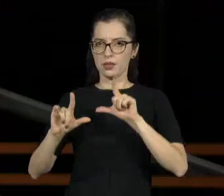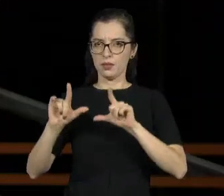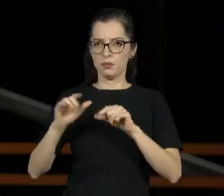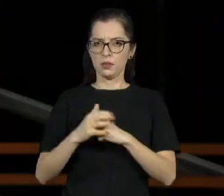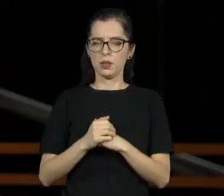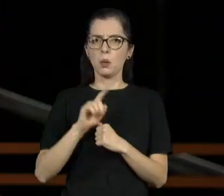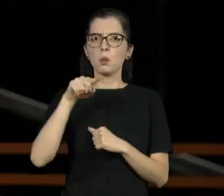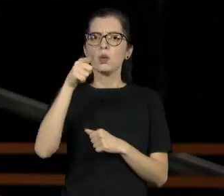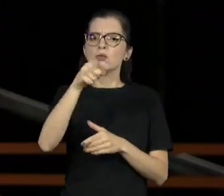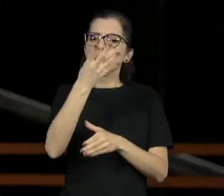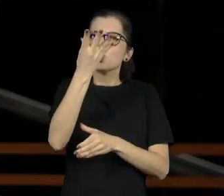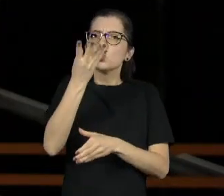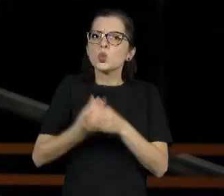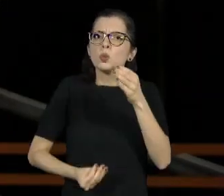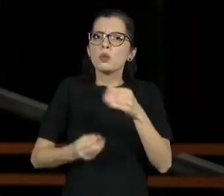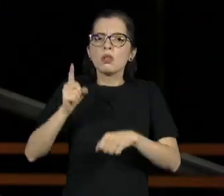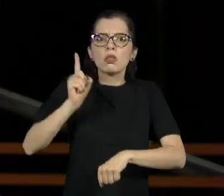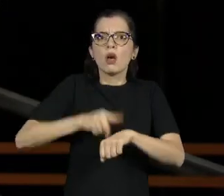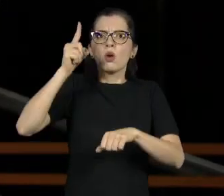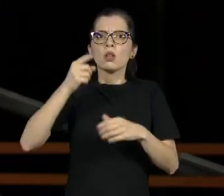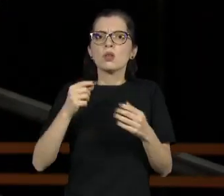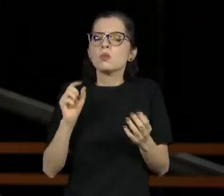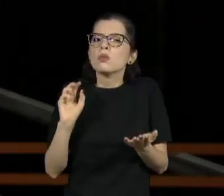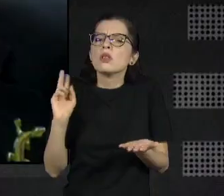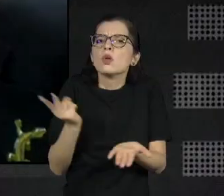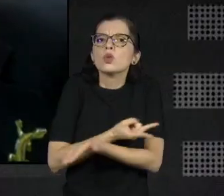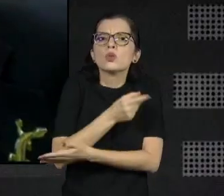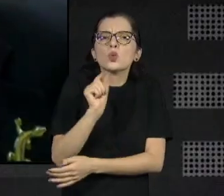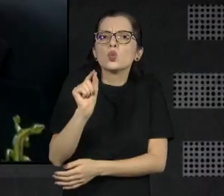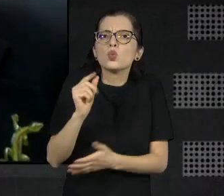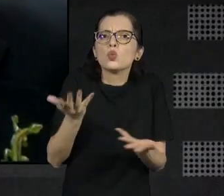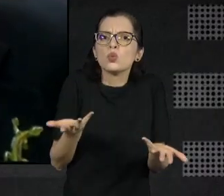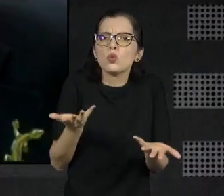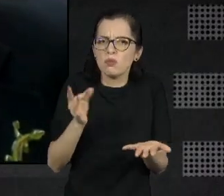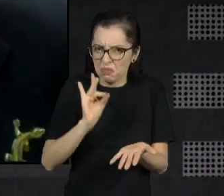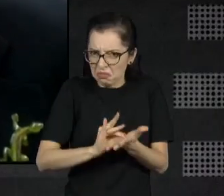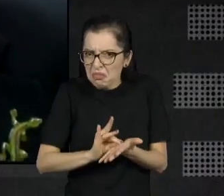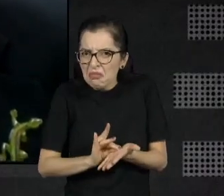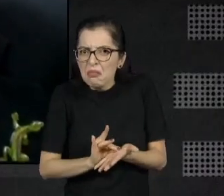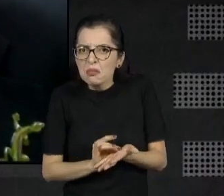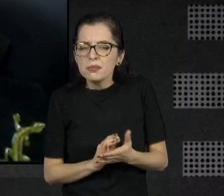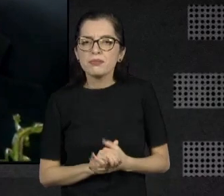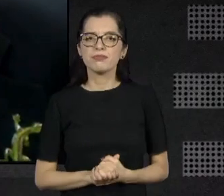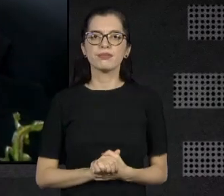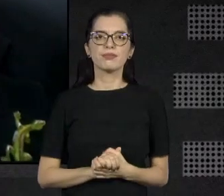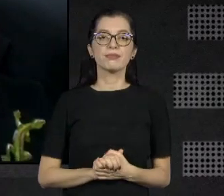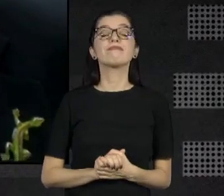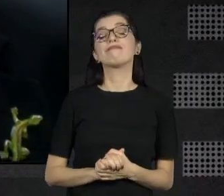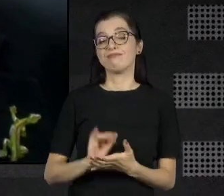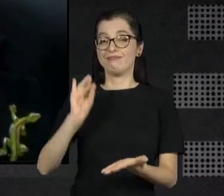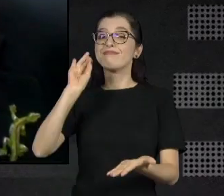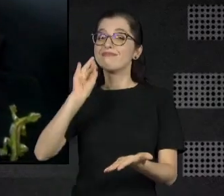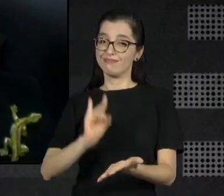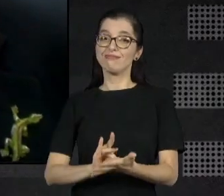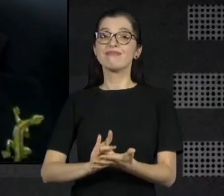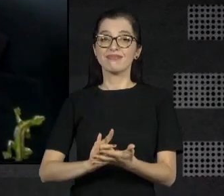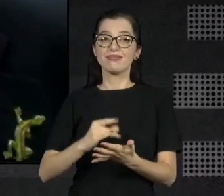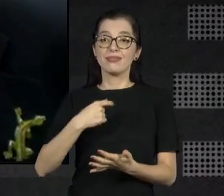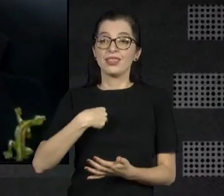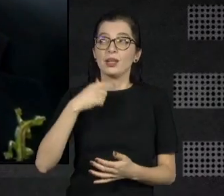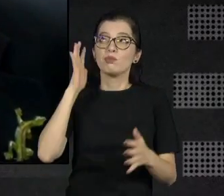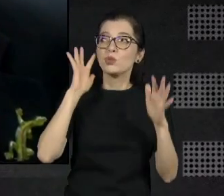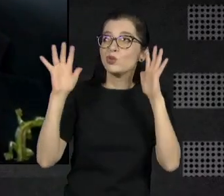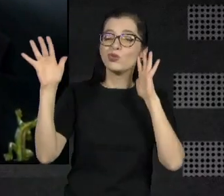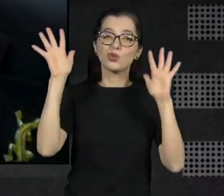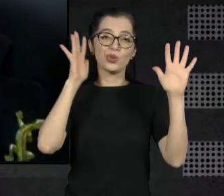desapareceu. É verdade isso? O aconteceu? É verdade, eu queria, o meu sonho era estrelar